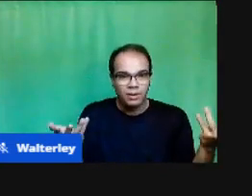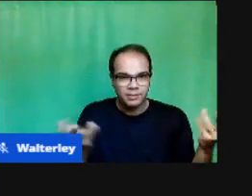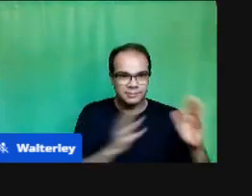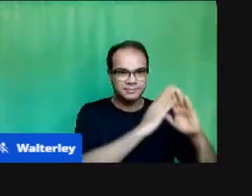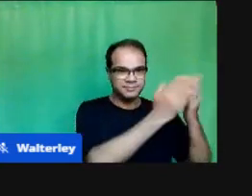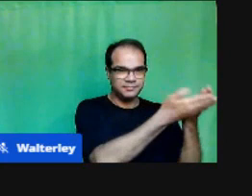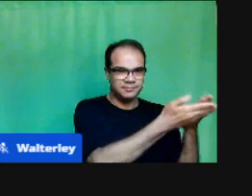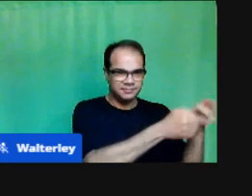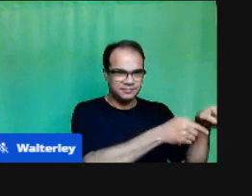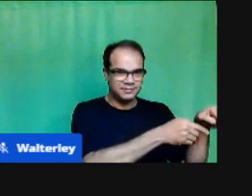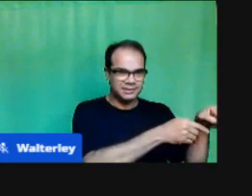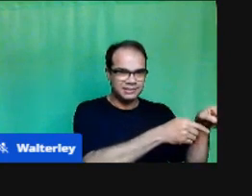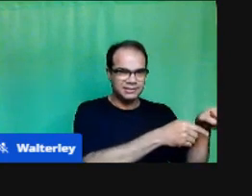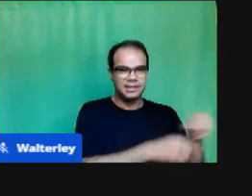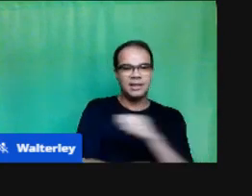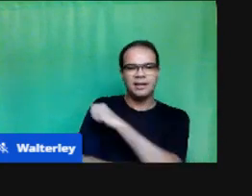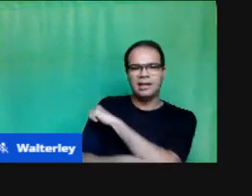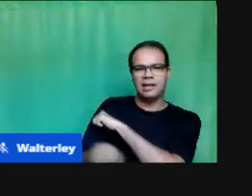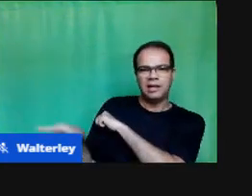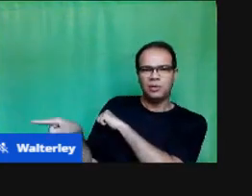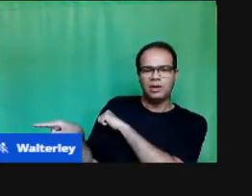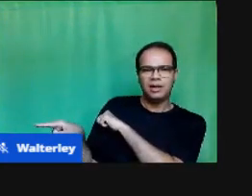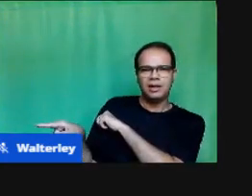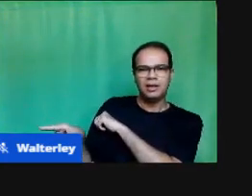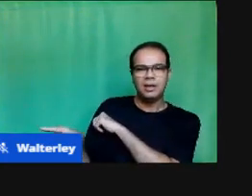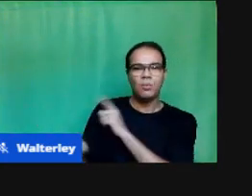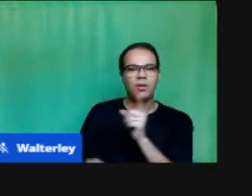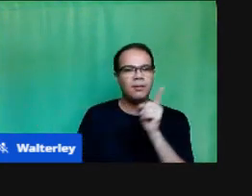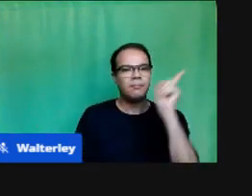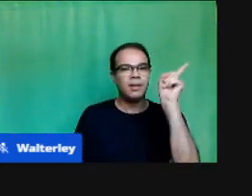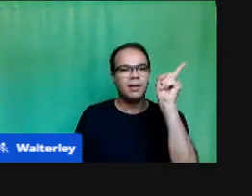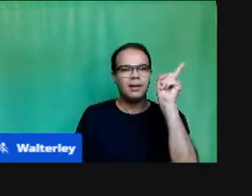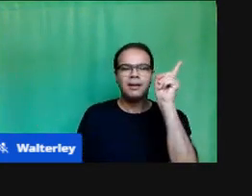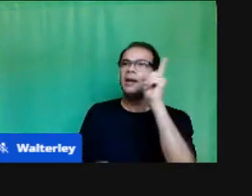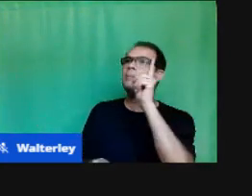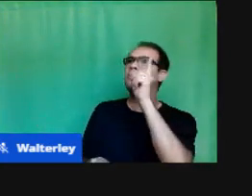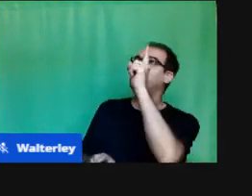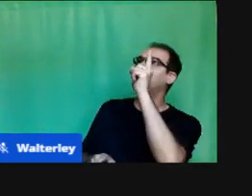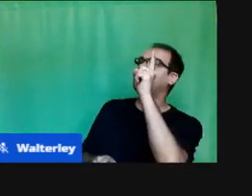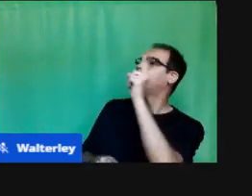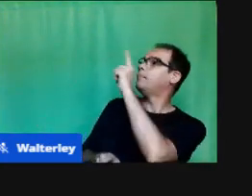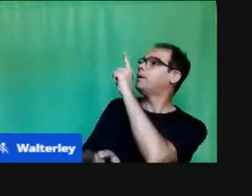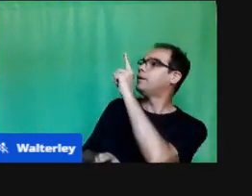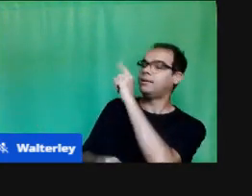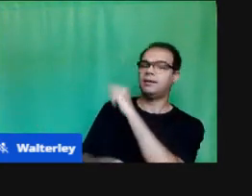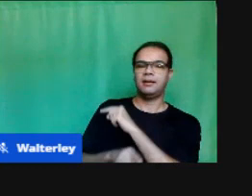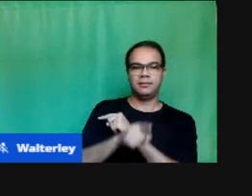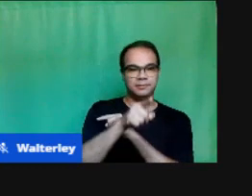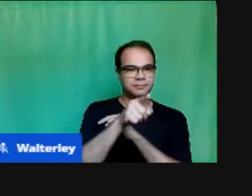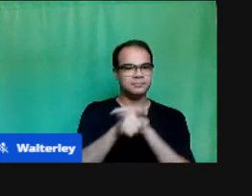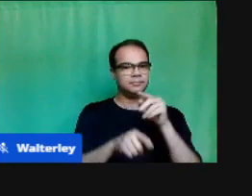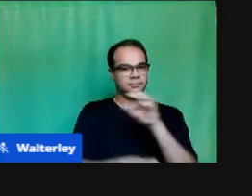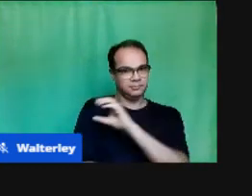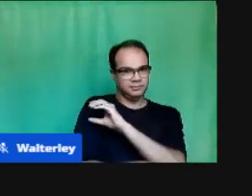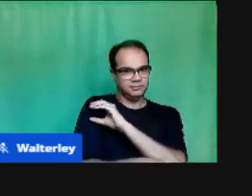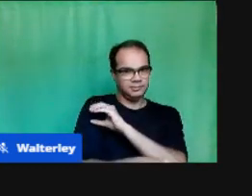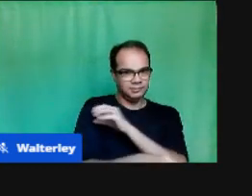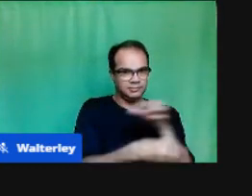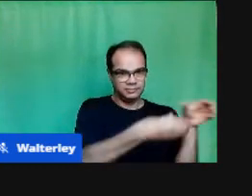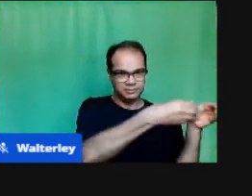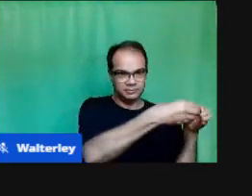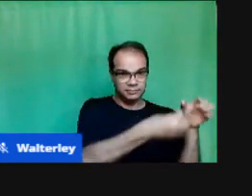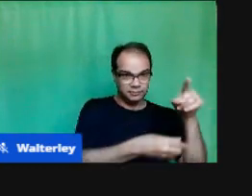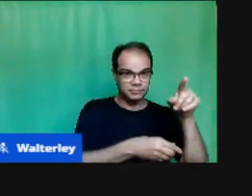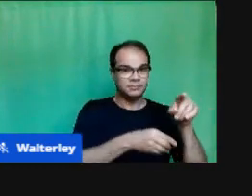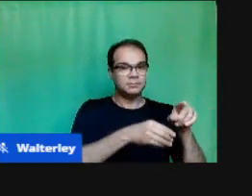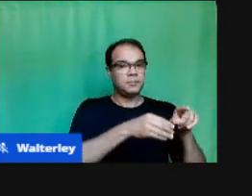Por isso Por é importante A conversa Entre as Equipes Né No momento De